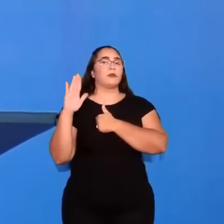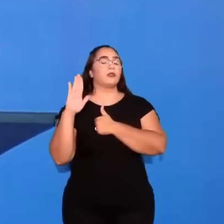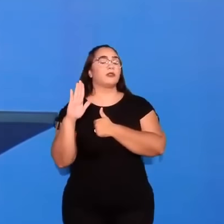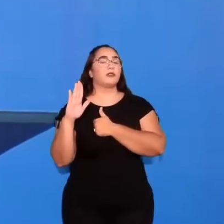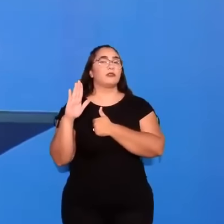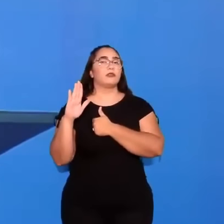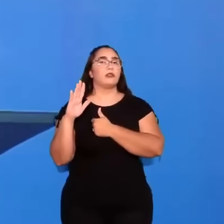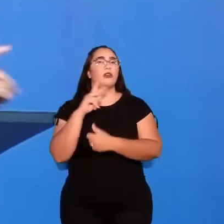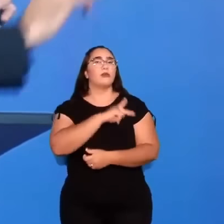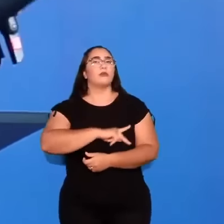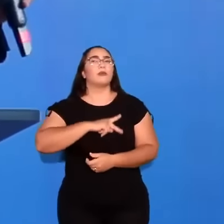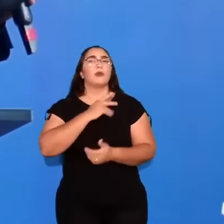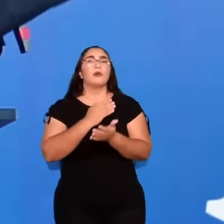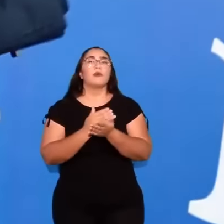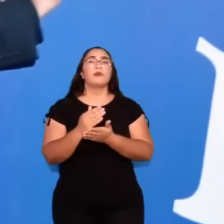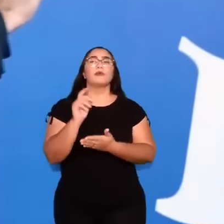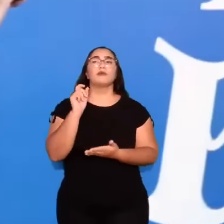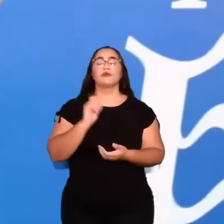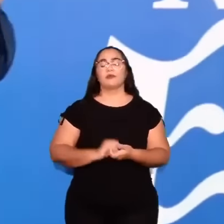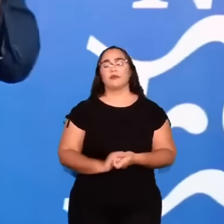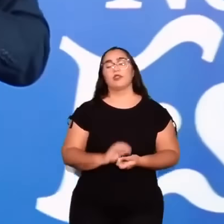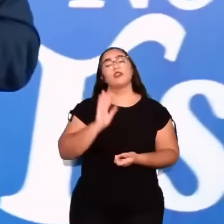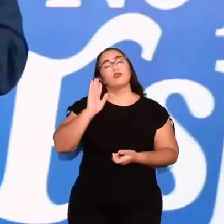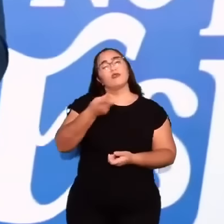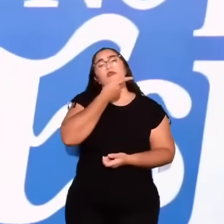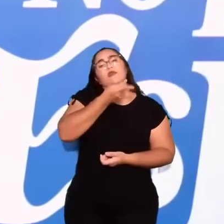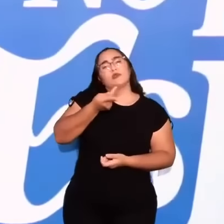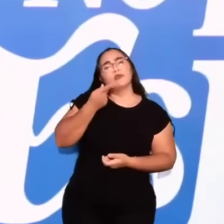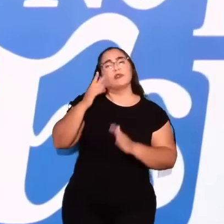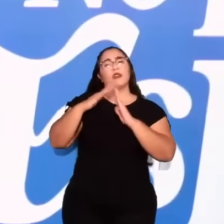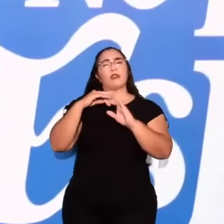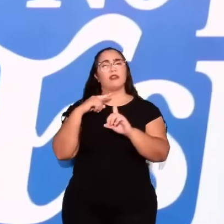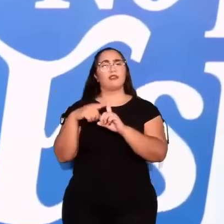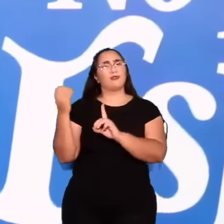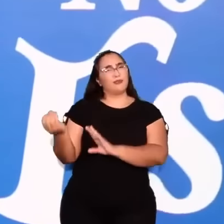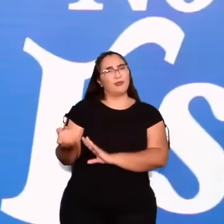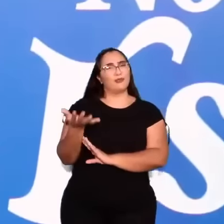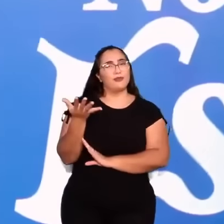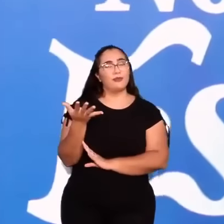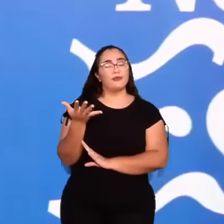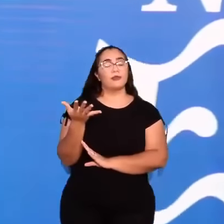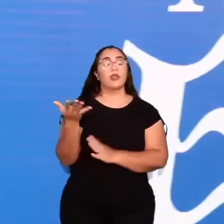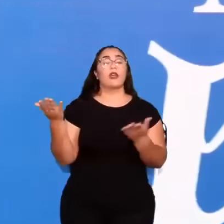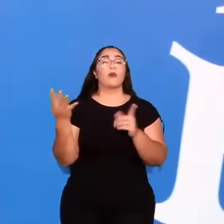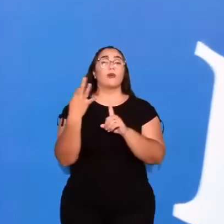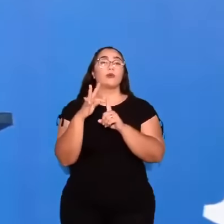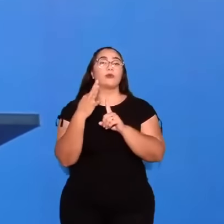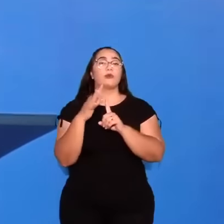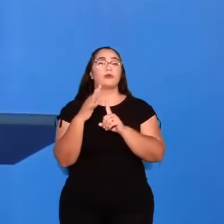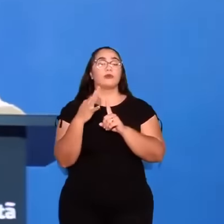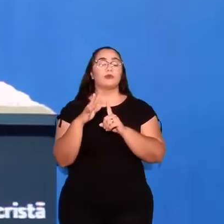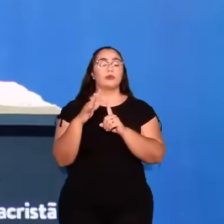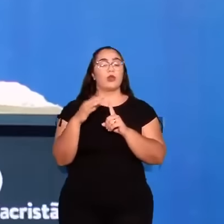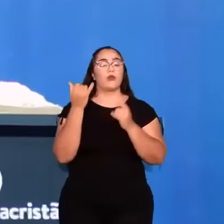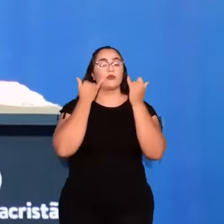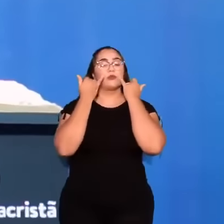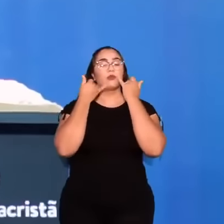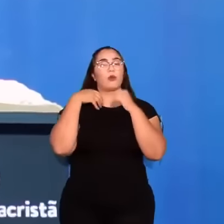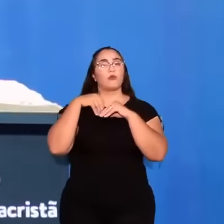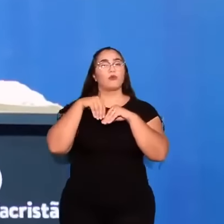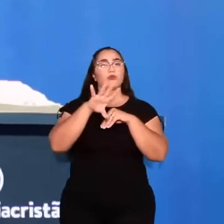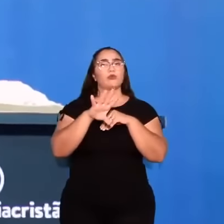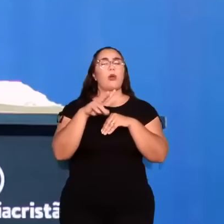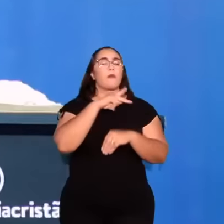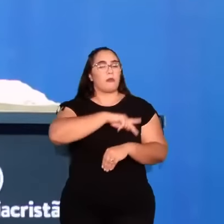Paulo começa a introdução que ele já tinha estado lá. Plantando essa igreja. uma igreja nova. E agora Timóteo traz informações. E Paulo já havia